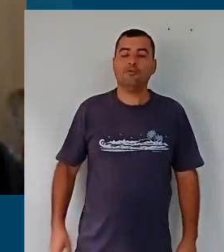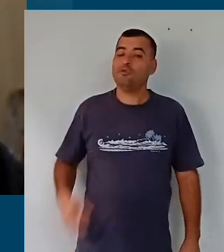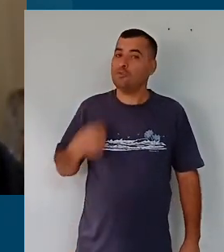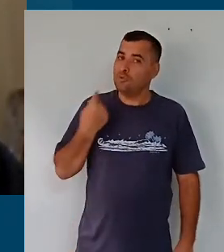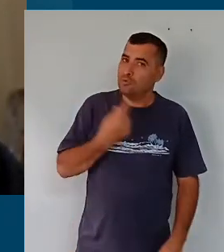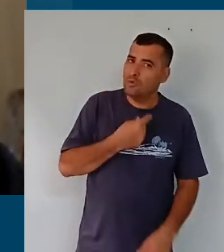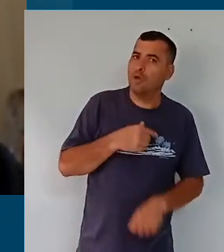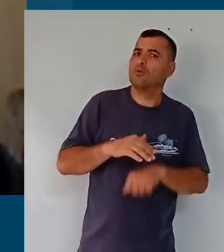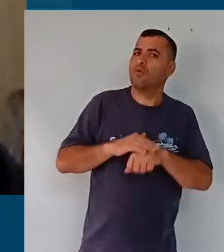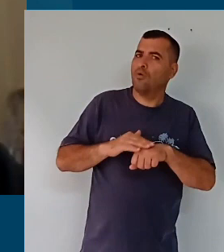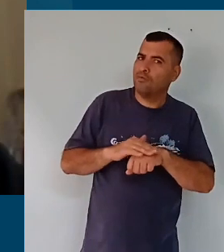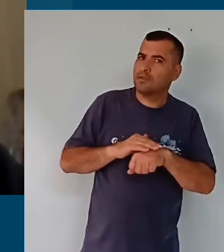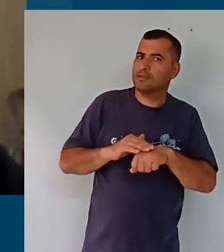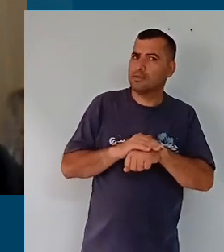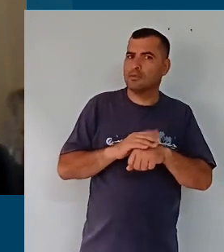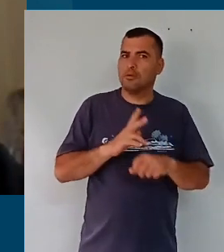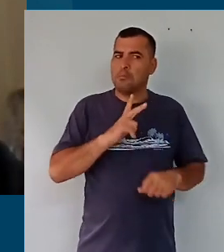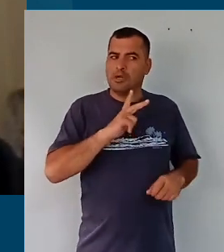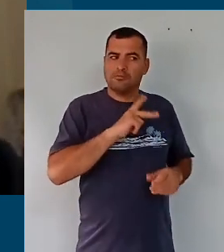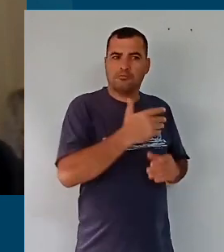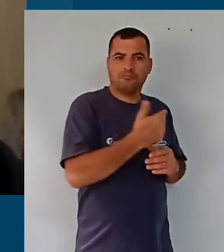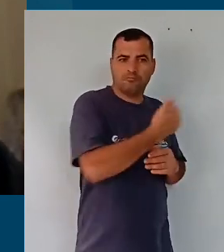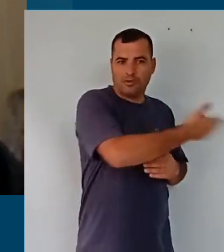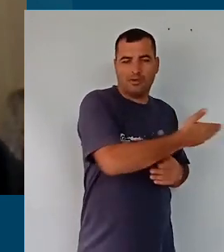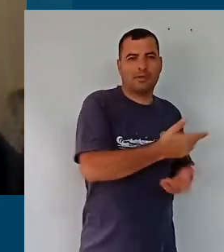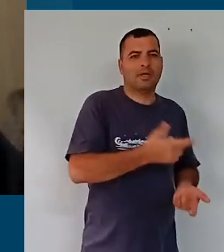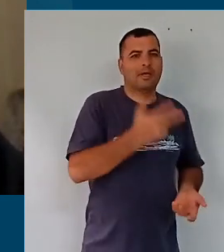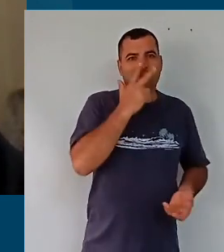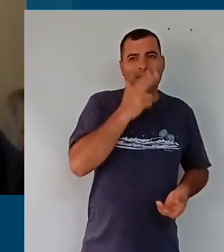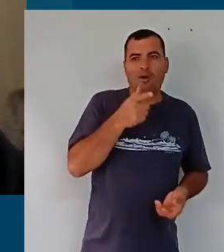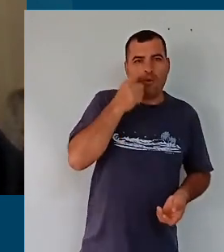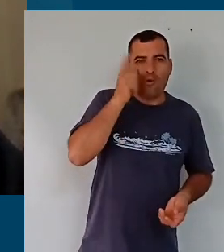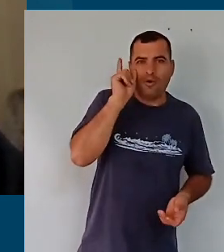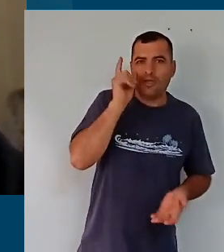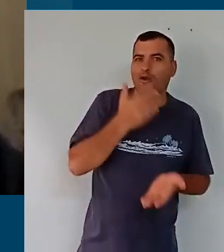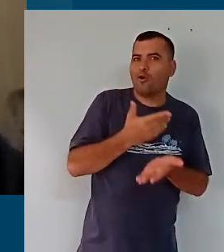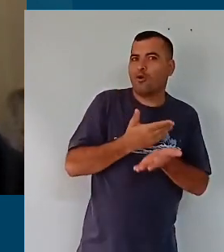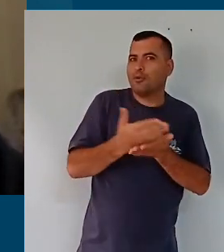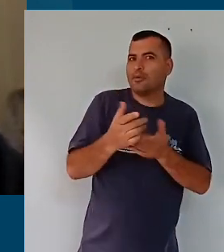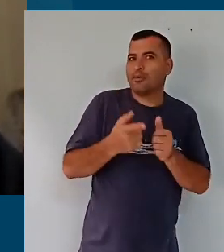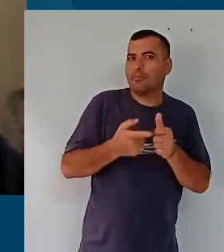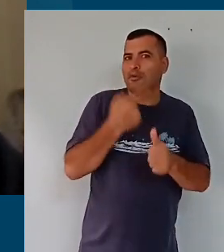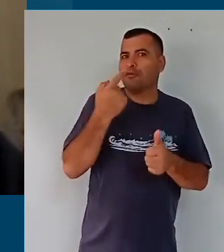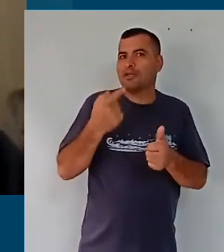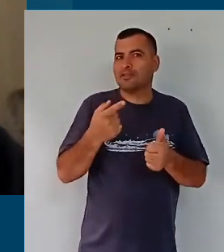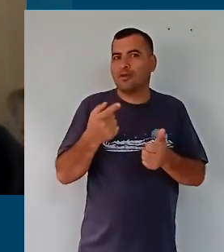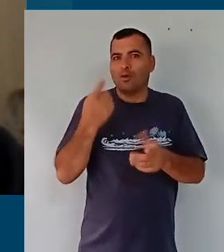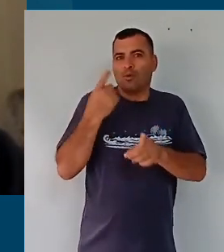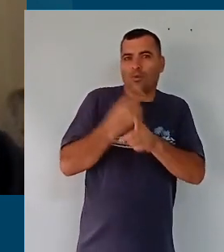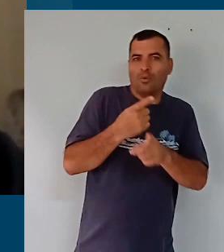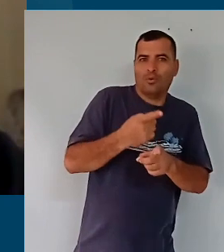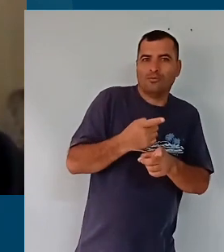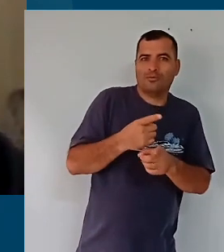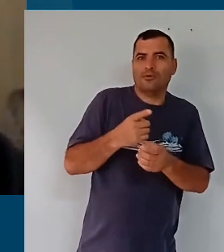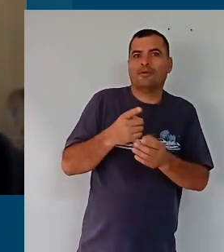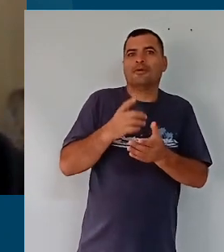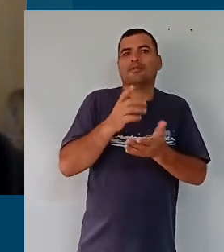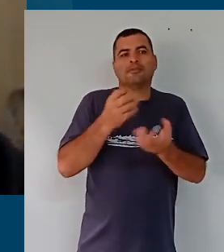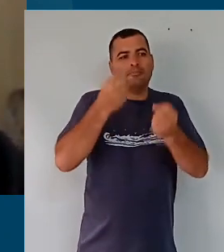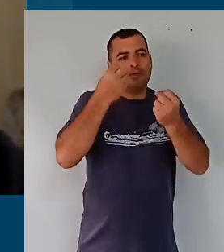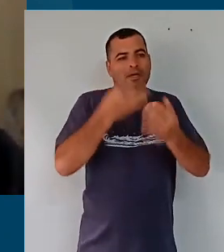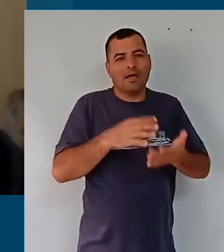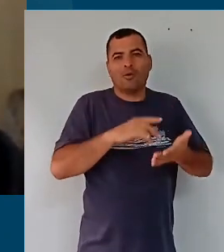nós estávamos conversando aqui nos bastidores que parece que foi ontem que nós começamos a conversar sobre o